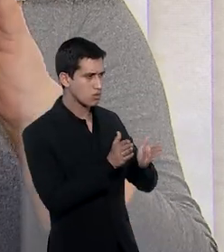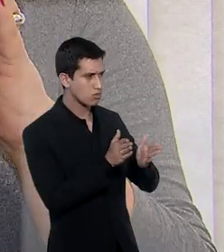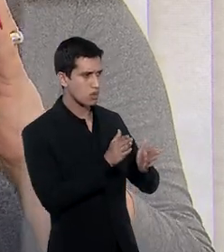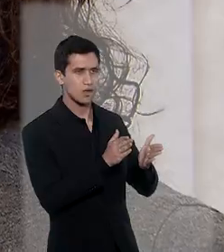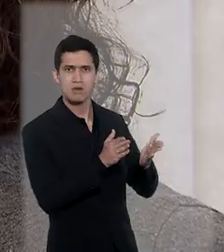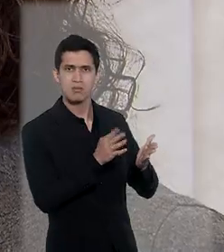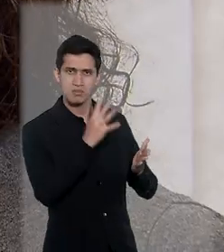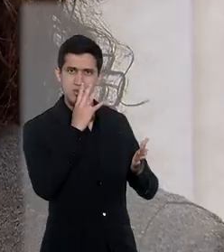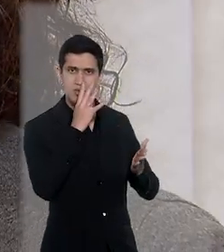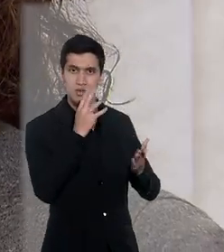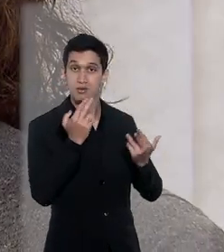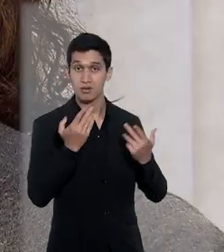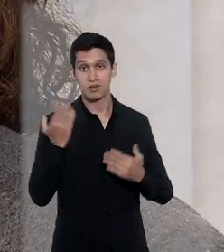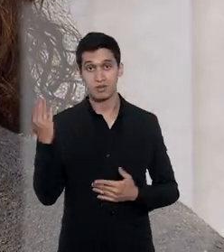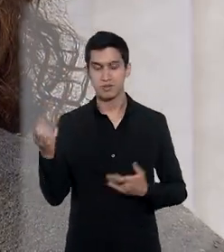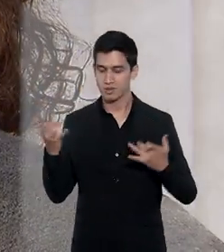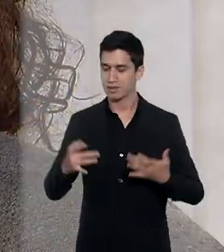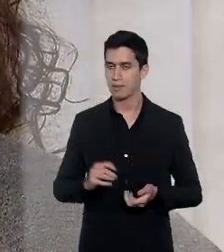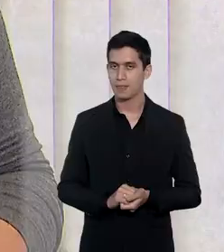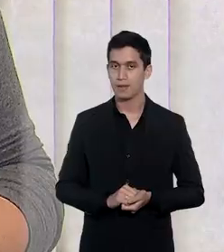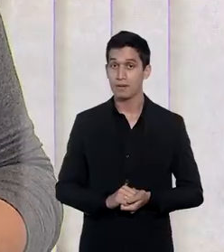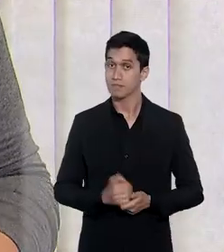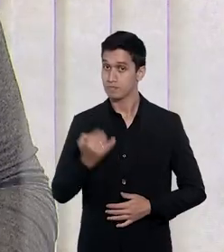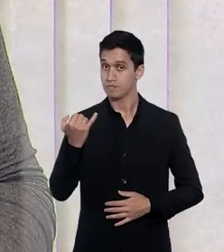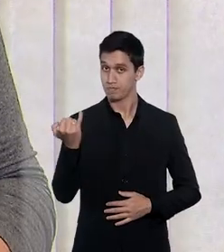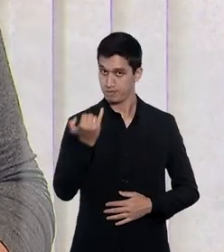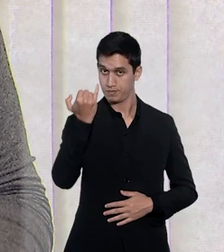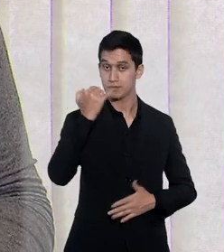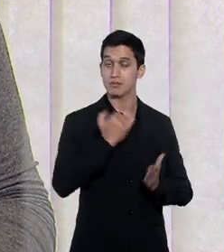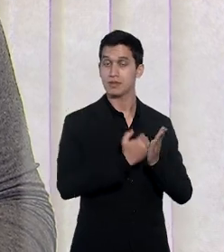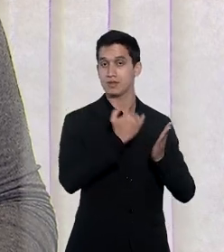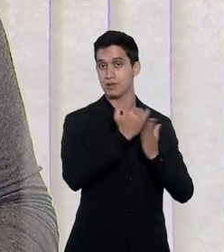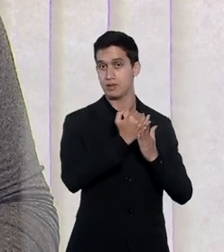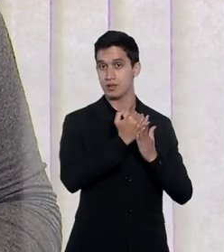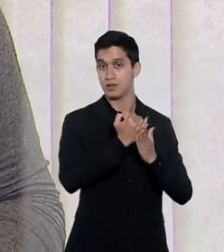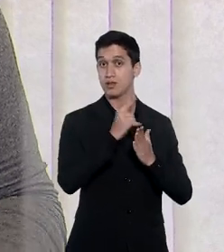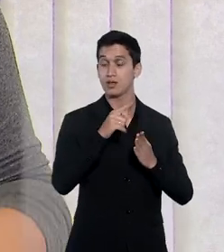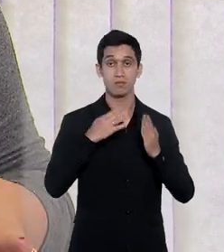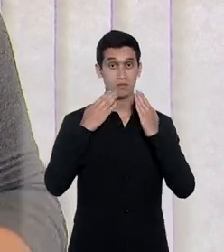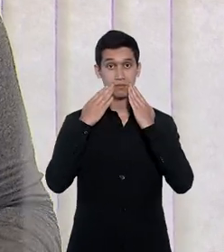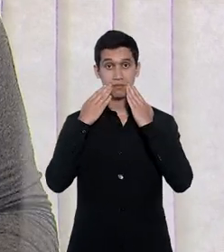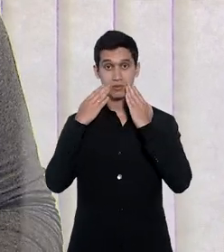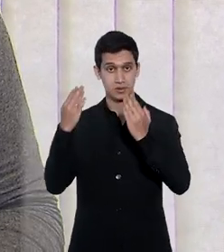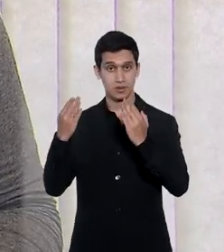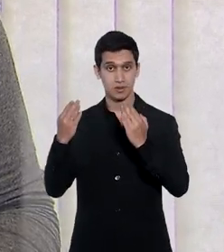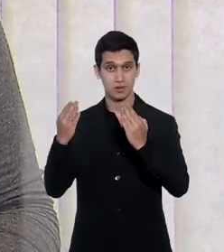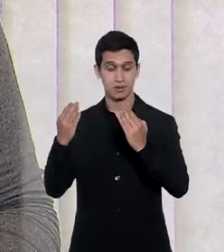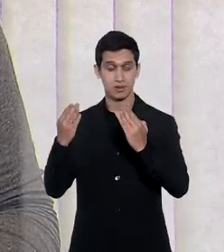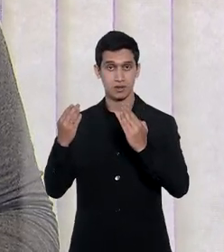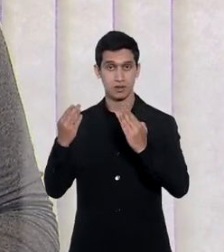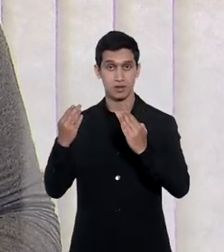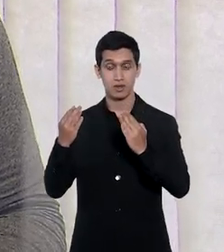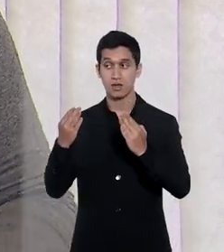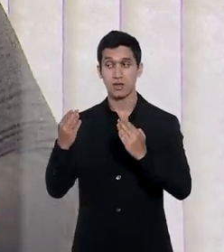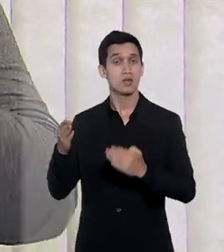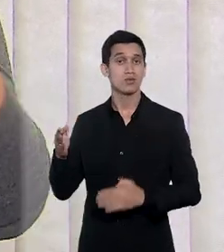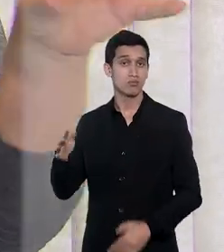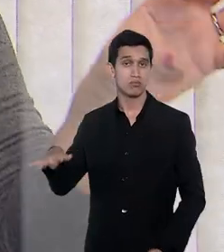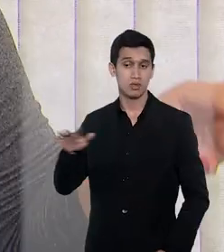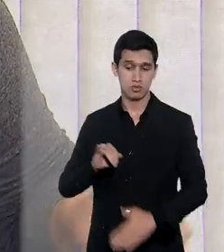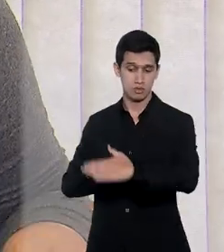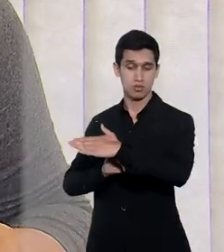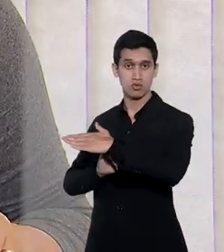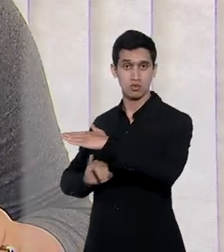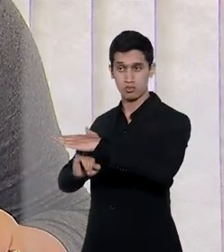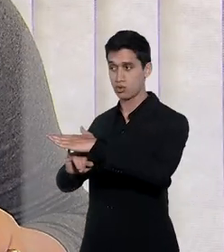acessibilidade, como comenta a Simone Machado. A importância maior é mostrar para